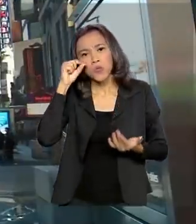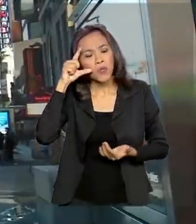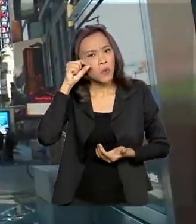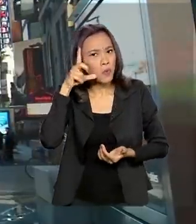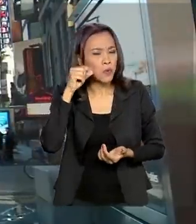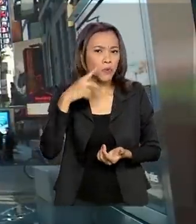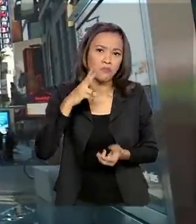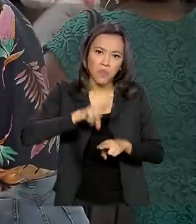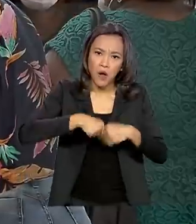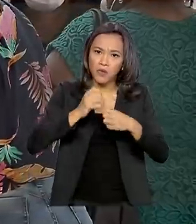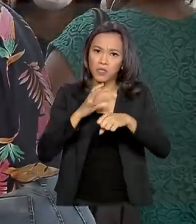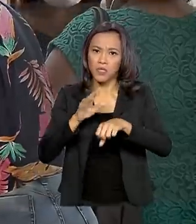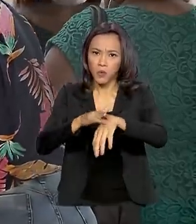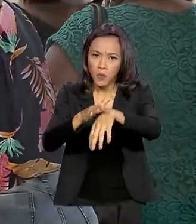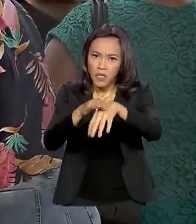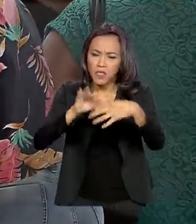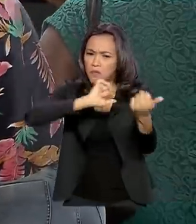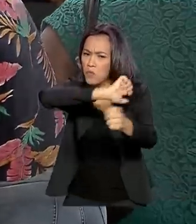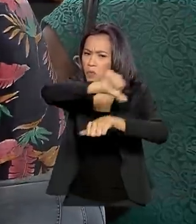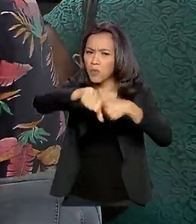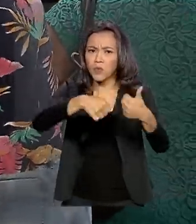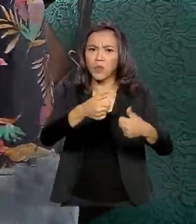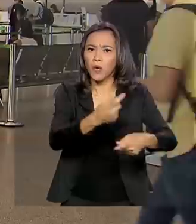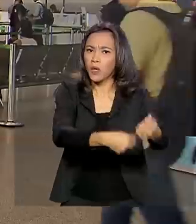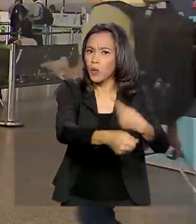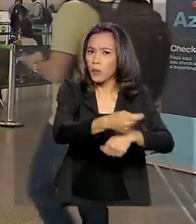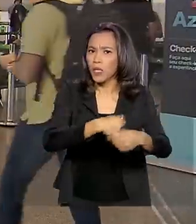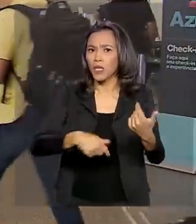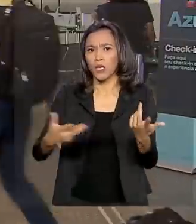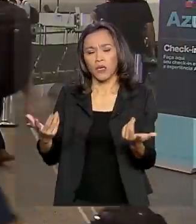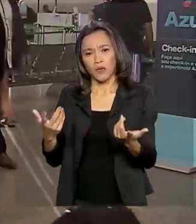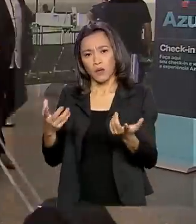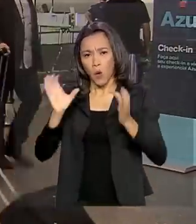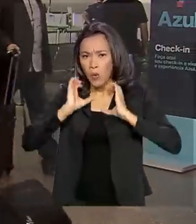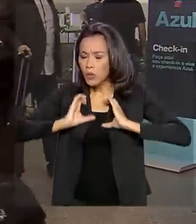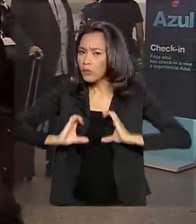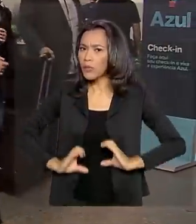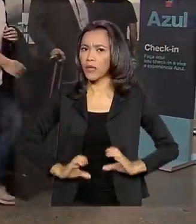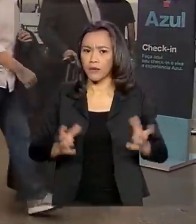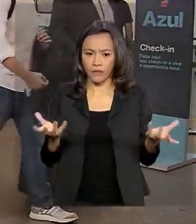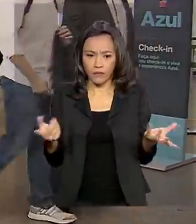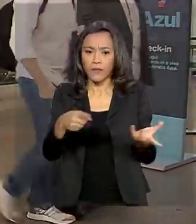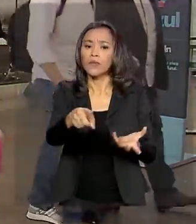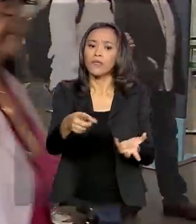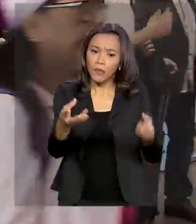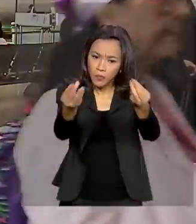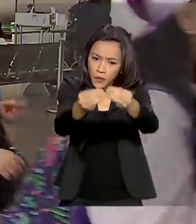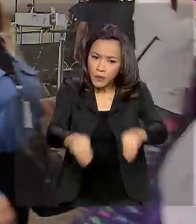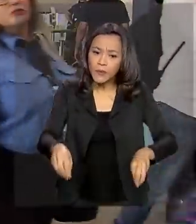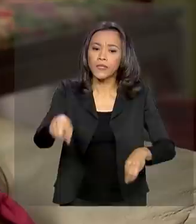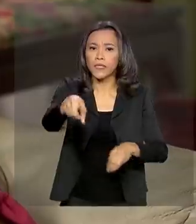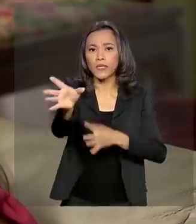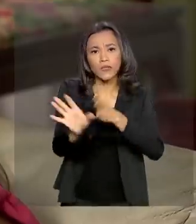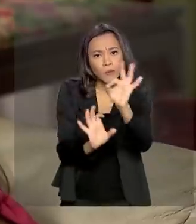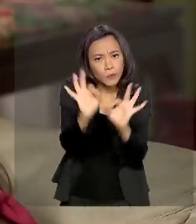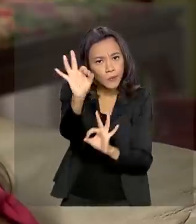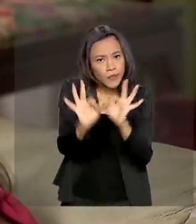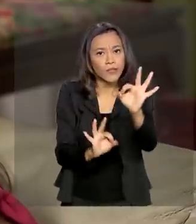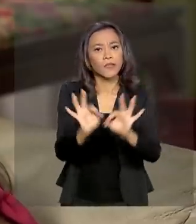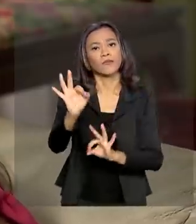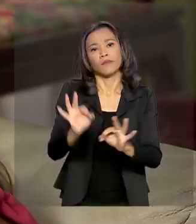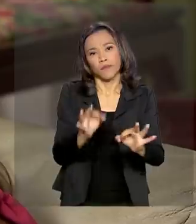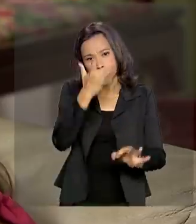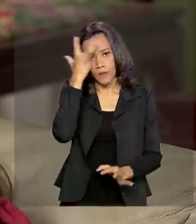economia mundial, mudou padrões de comportamento e ainda está fazendo estragos nos planos dos brasileiros. Esta